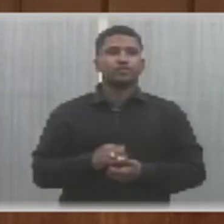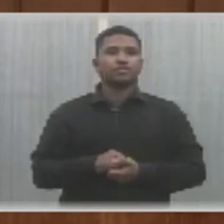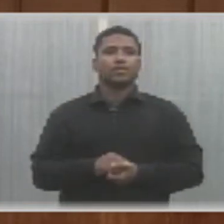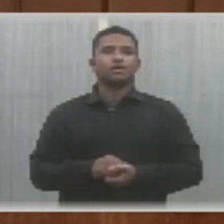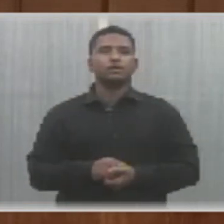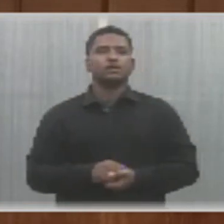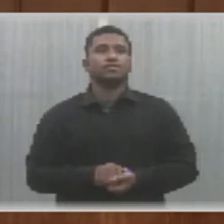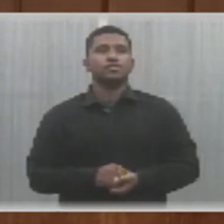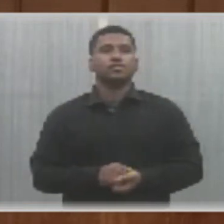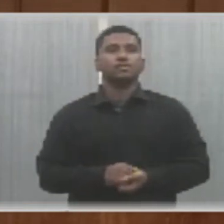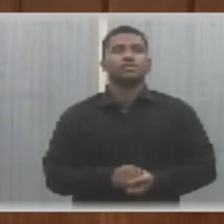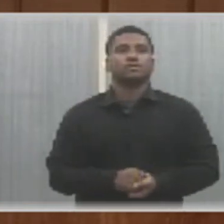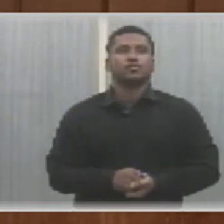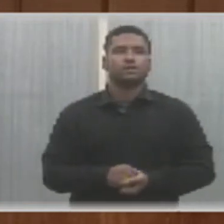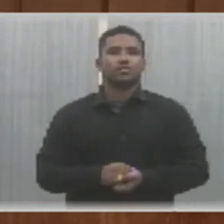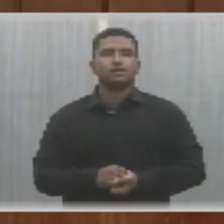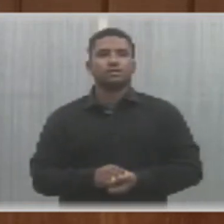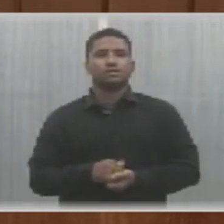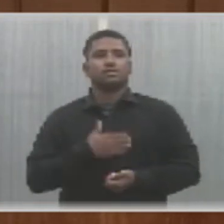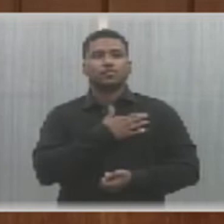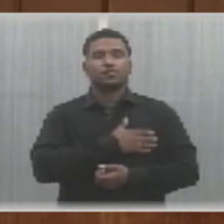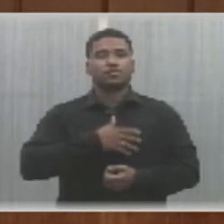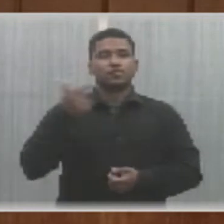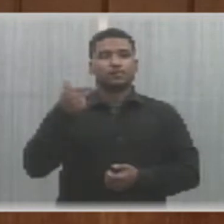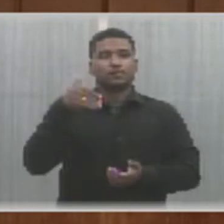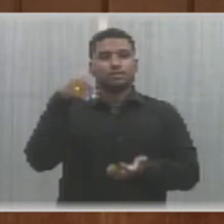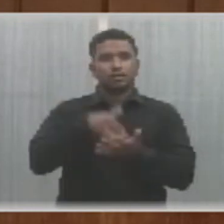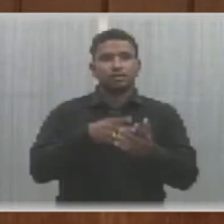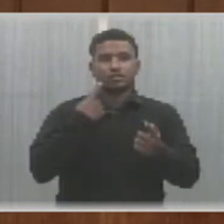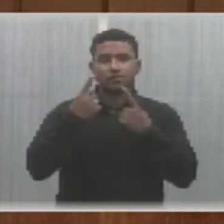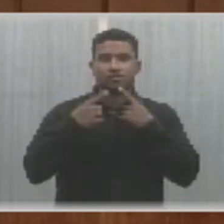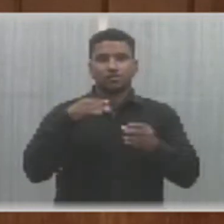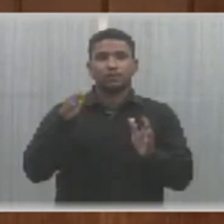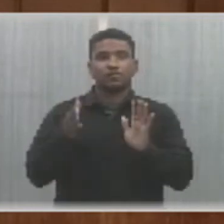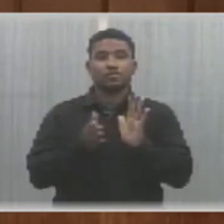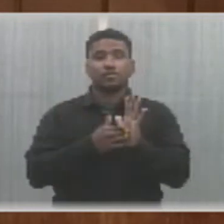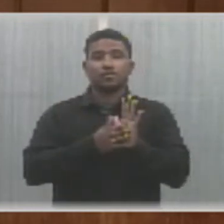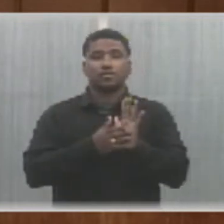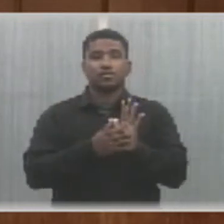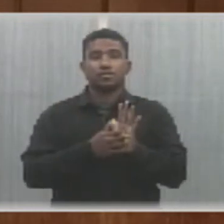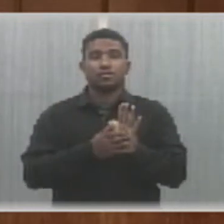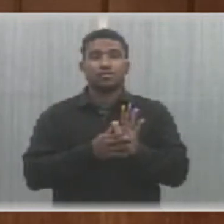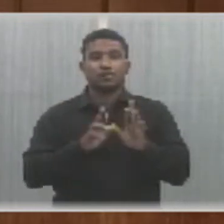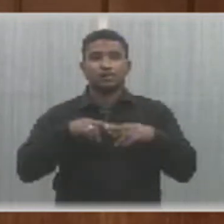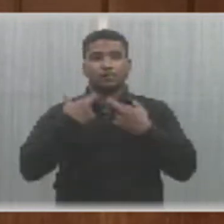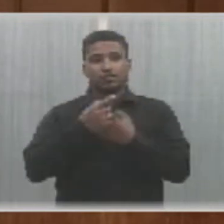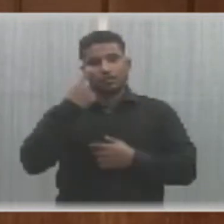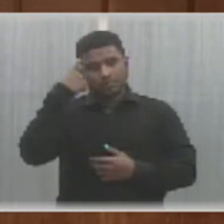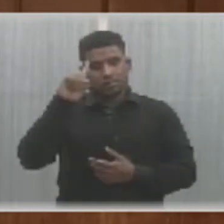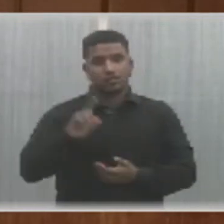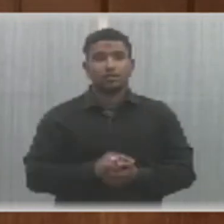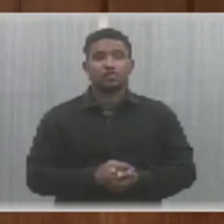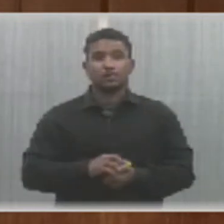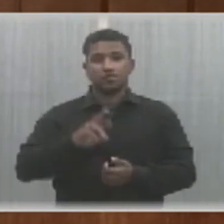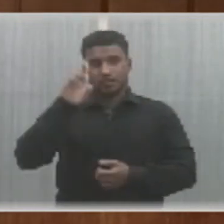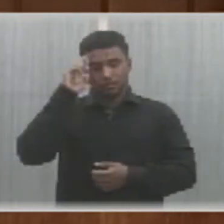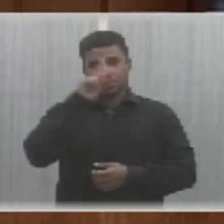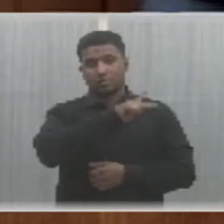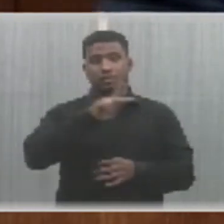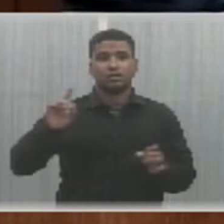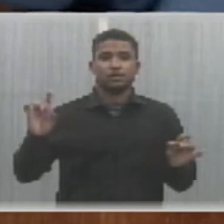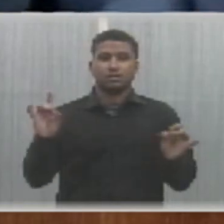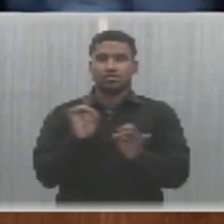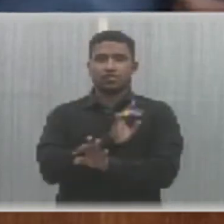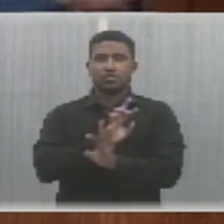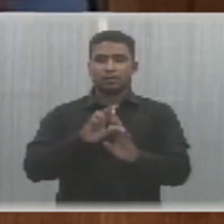para apreciar em segunda e última discussão e votação matérias constantes na ordem do dia. E nada mais havendo a tratar,